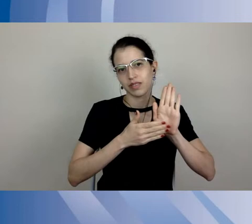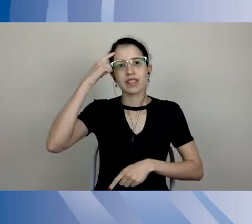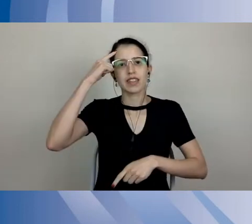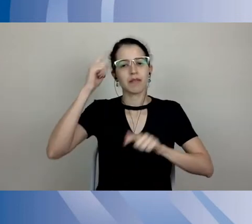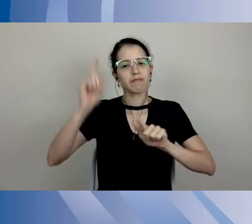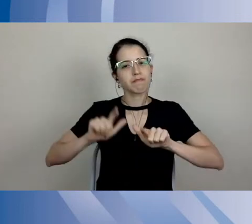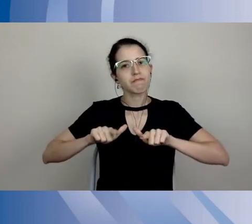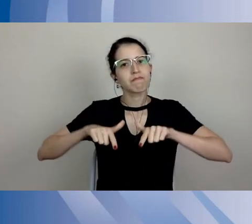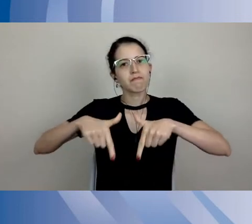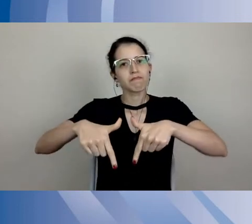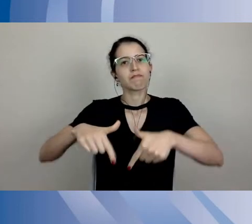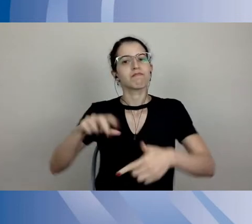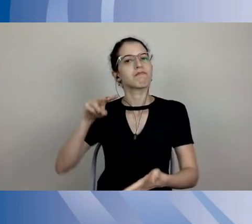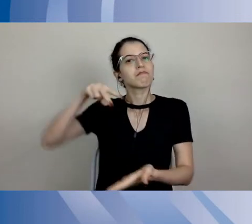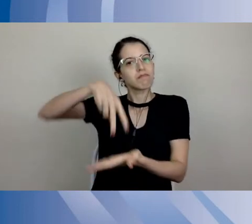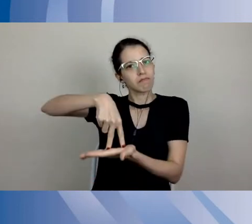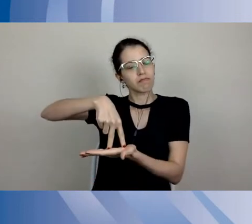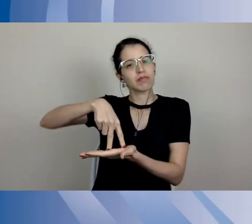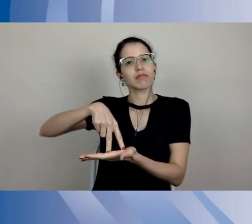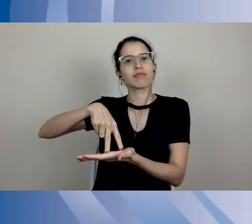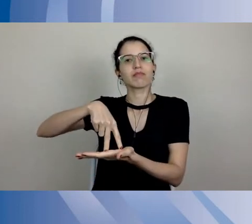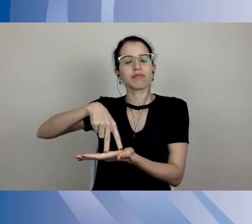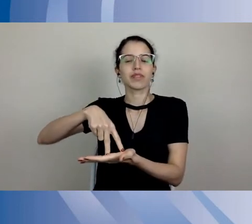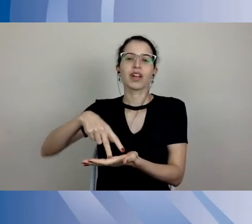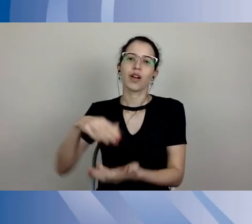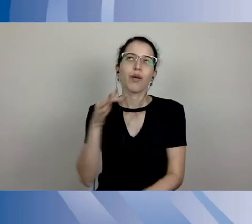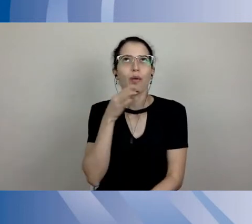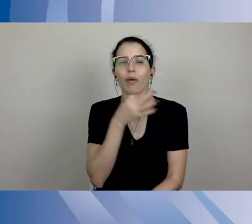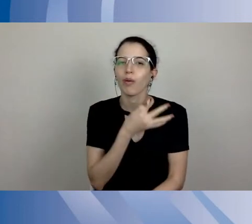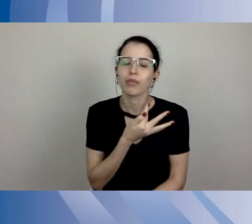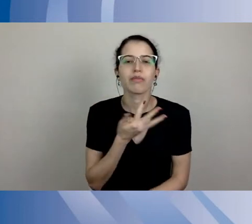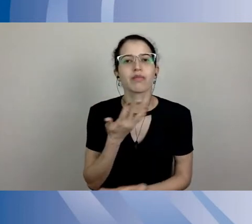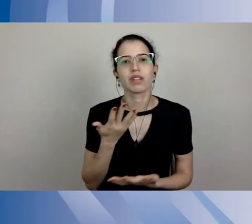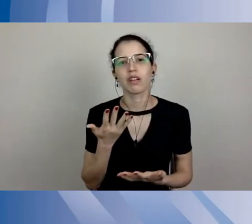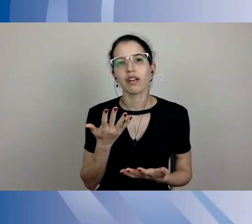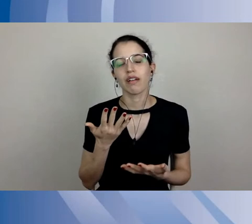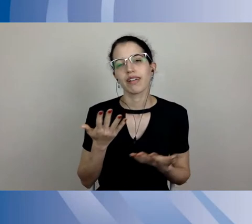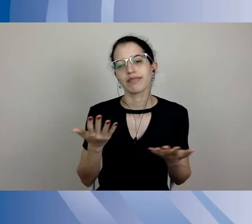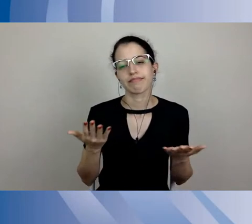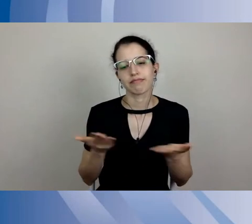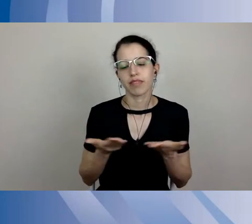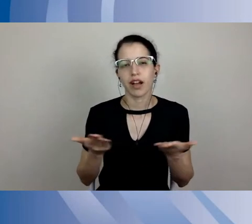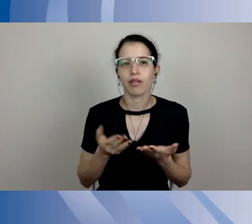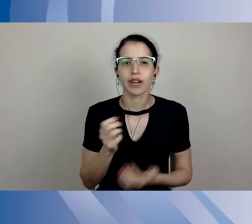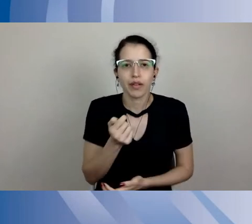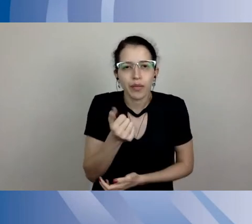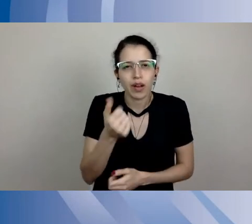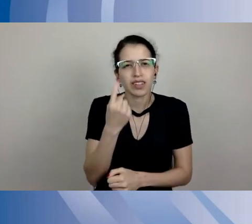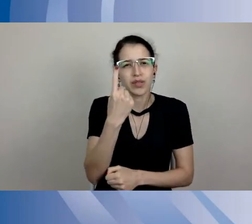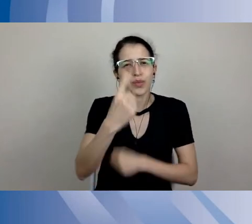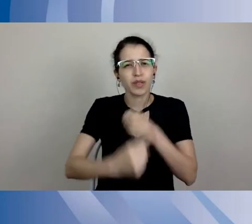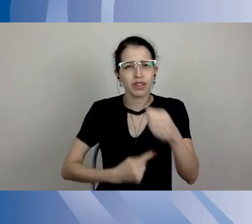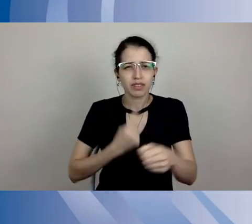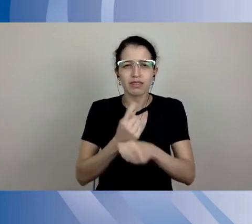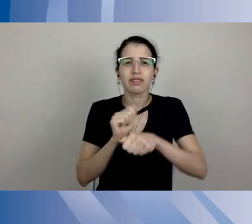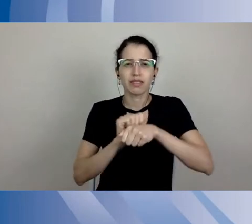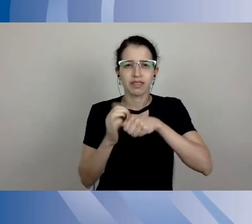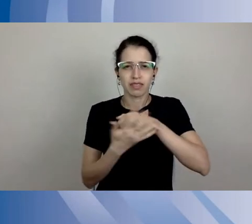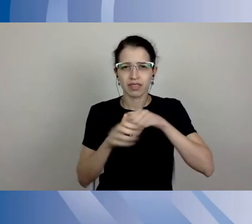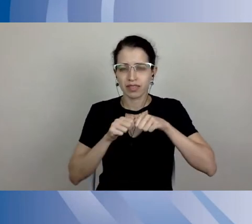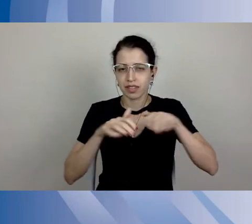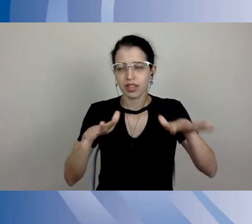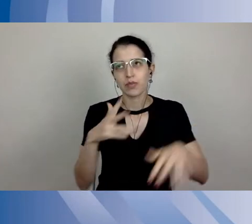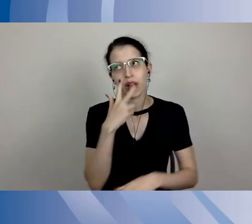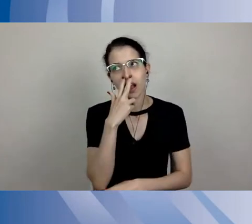-los, né? Então, obviamente, embora estejamos aí há um ano de pandemia, acho que é